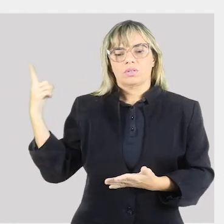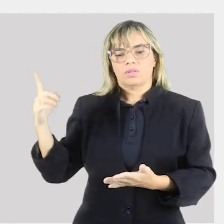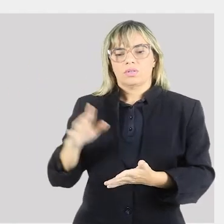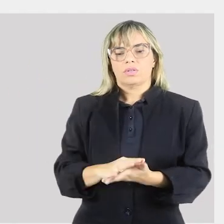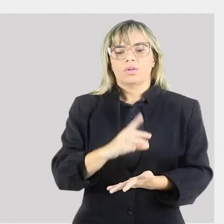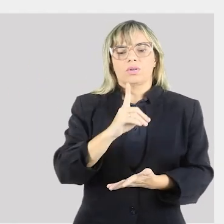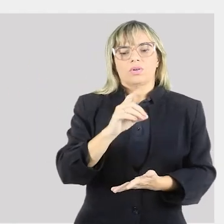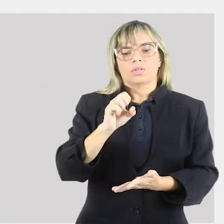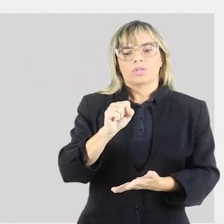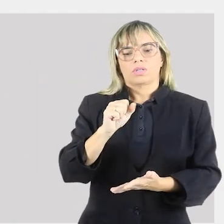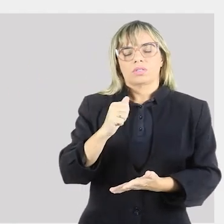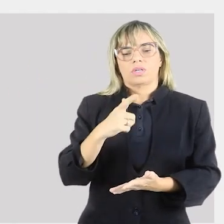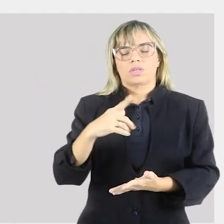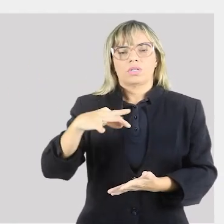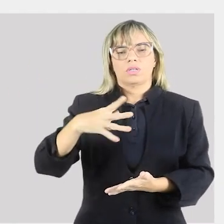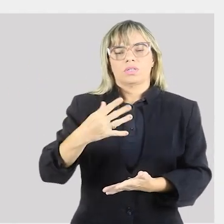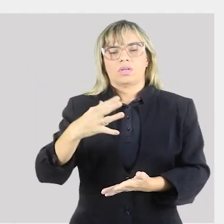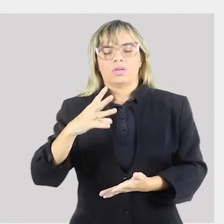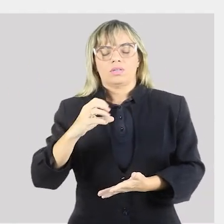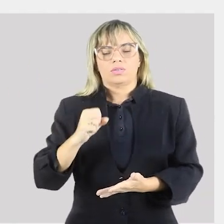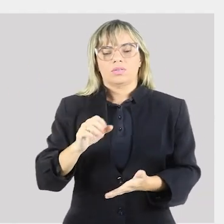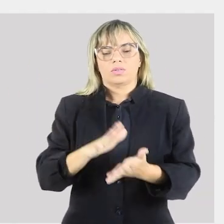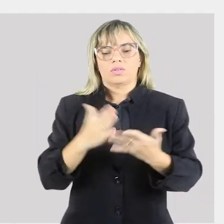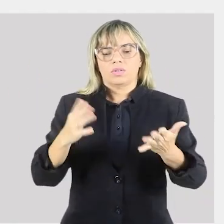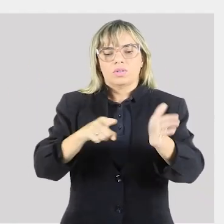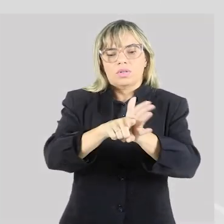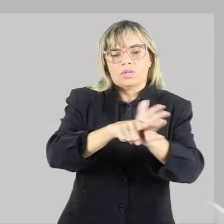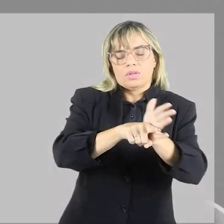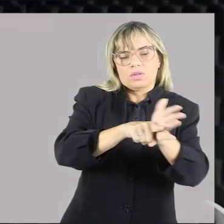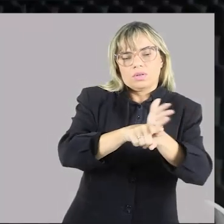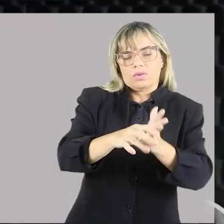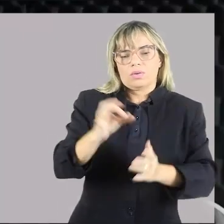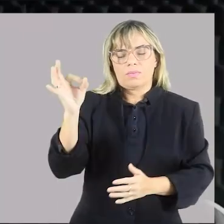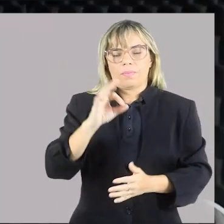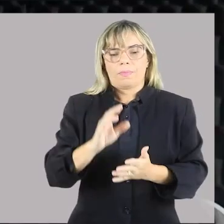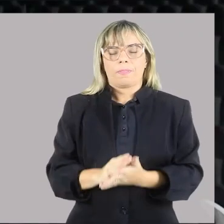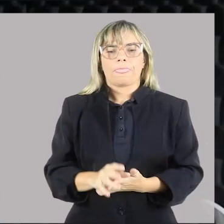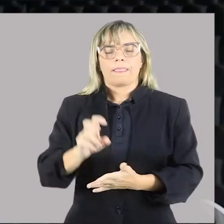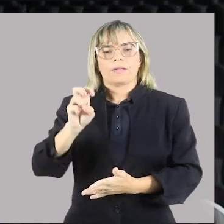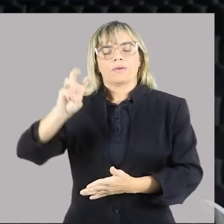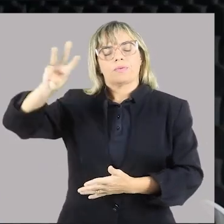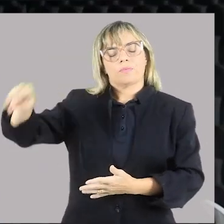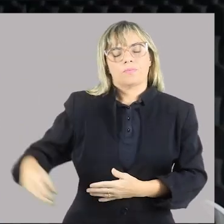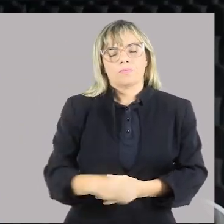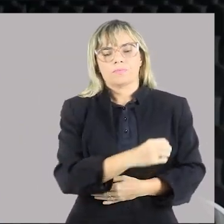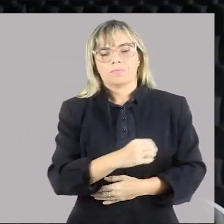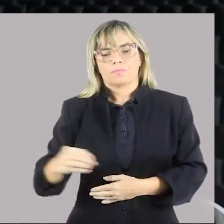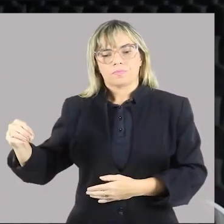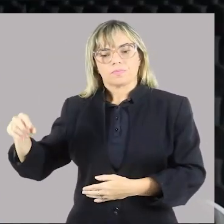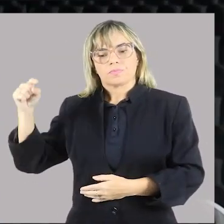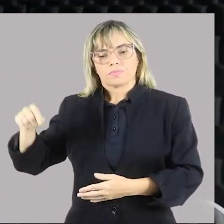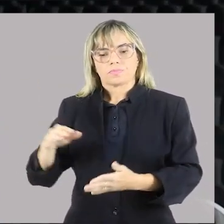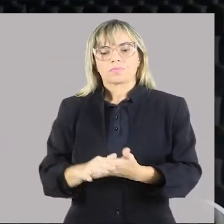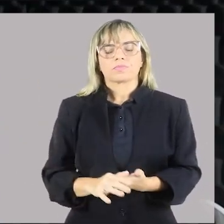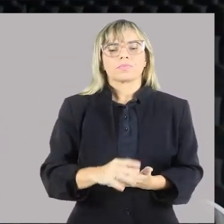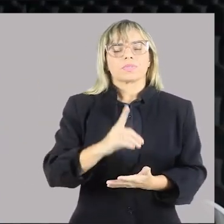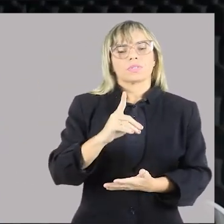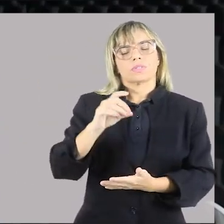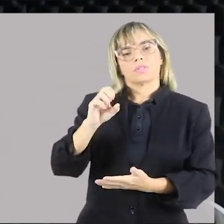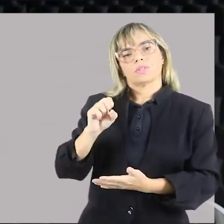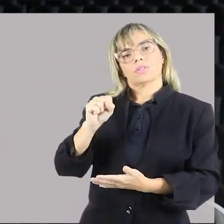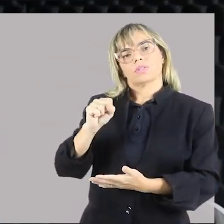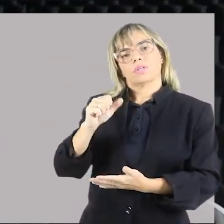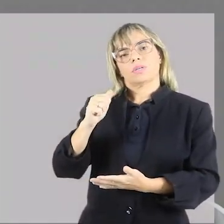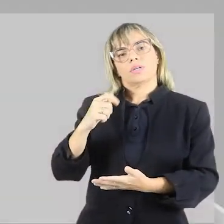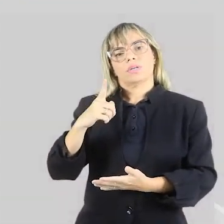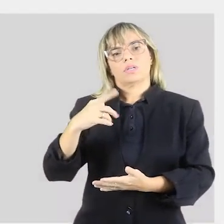de acordo com os últimos dados, nós temos mais aí de 5 milhões de desalentados. Nós temos que mudar esse